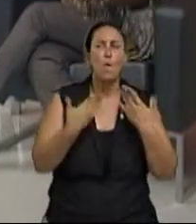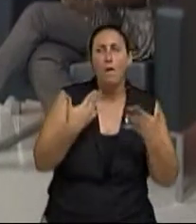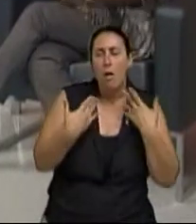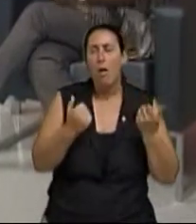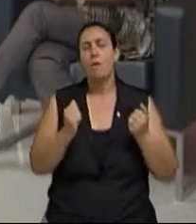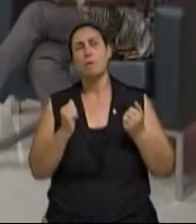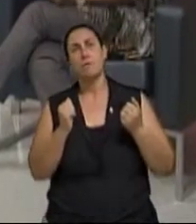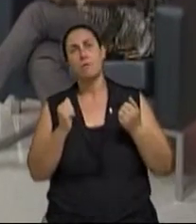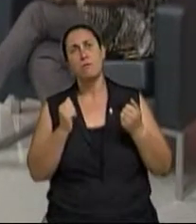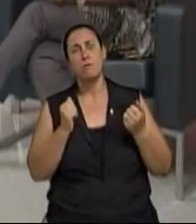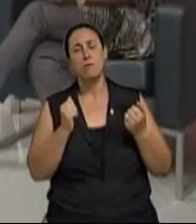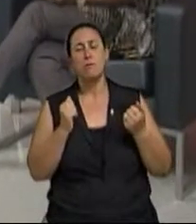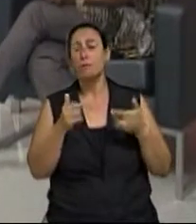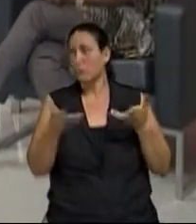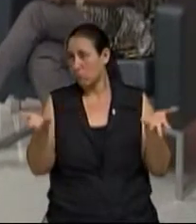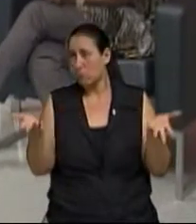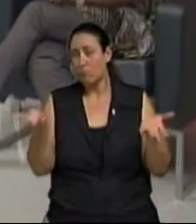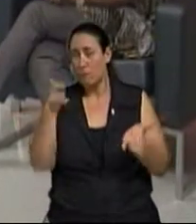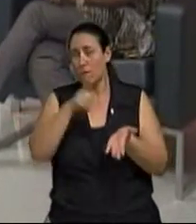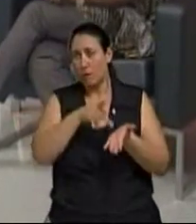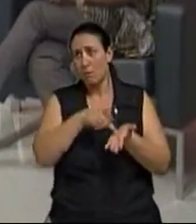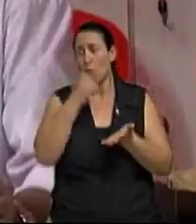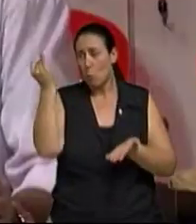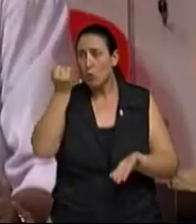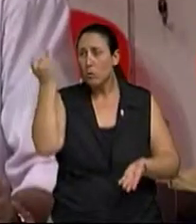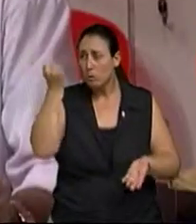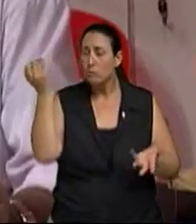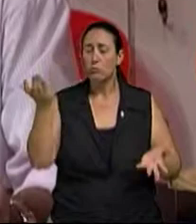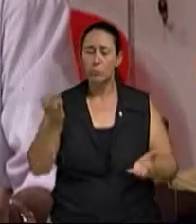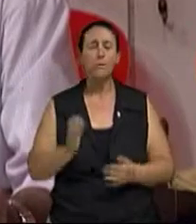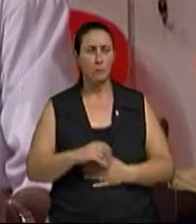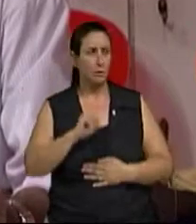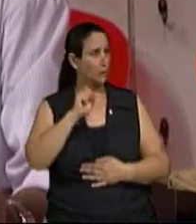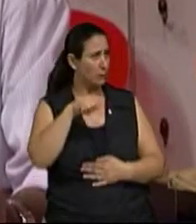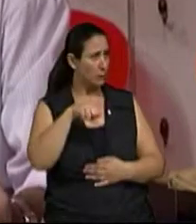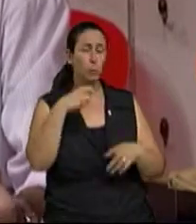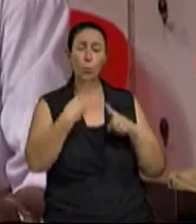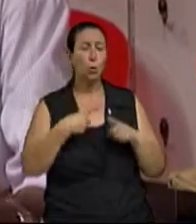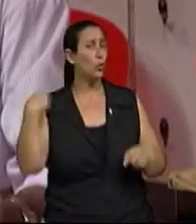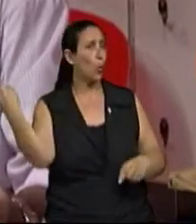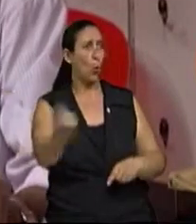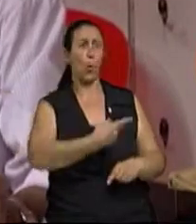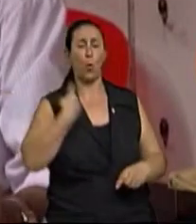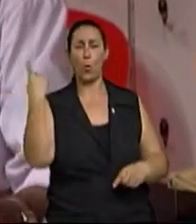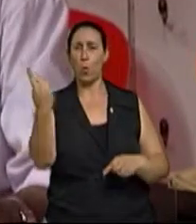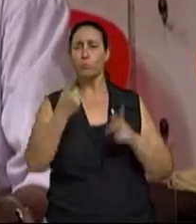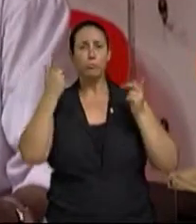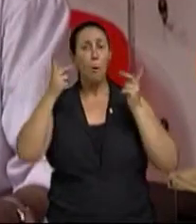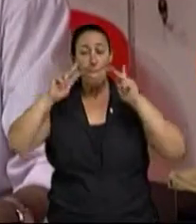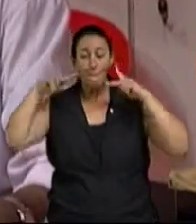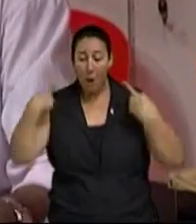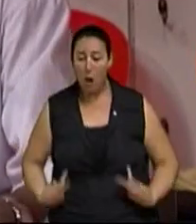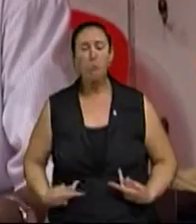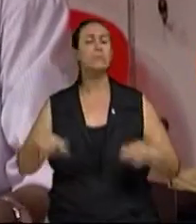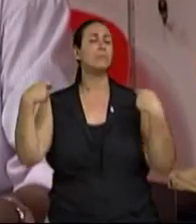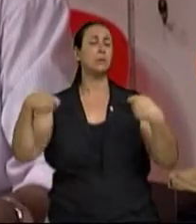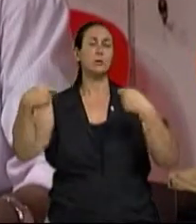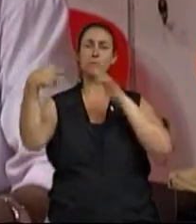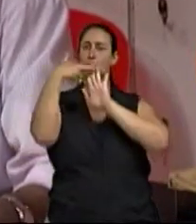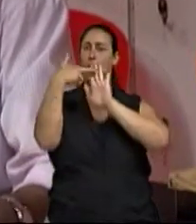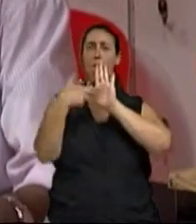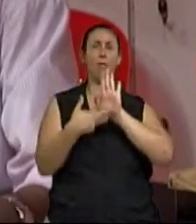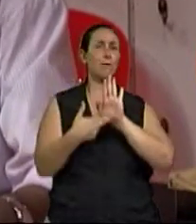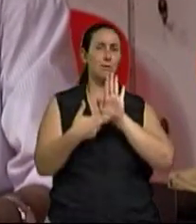uma... né? Eu acho que é fundamental isso. Nós não conseguimos viver sem regras. Nós precisamos de acordos norteadores nas nossas